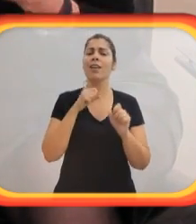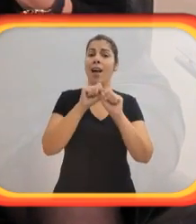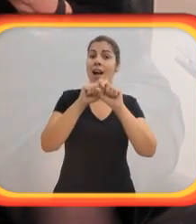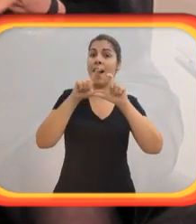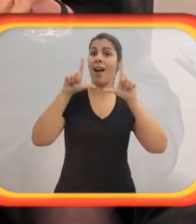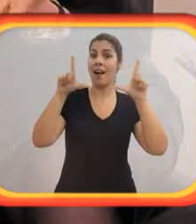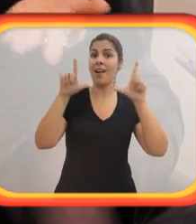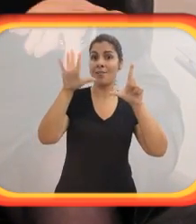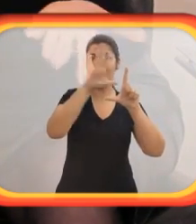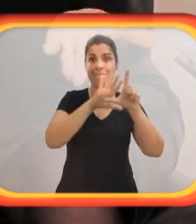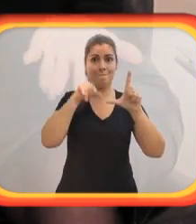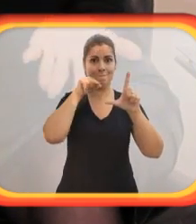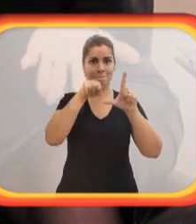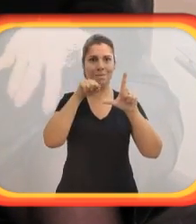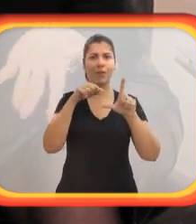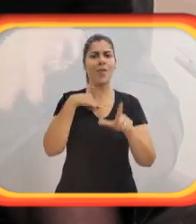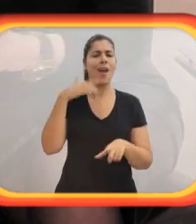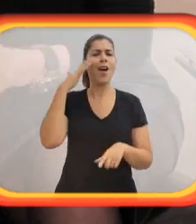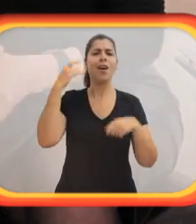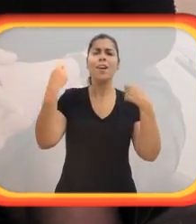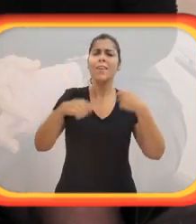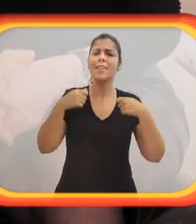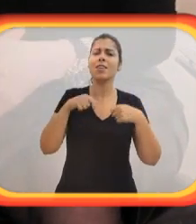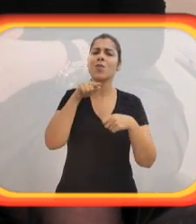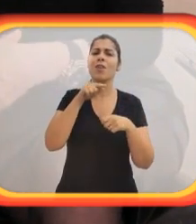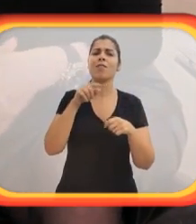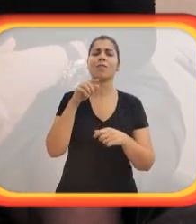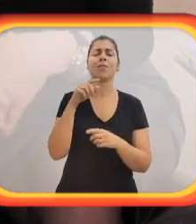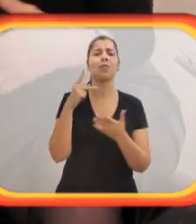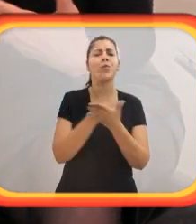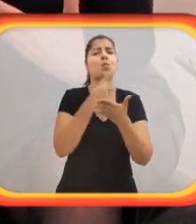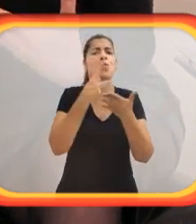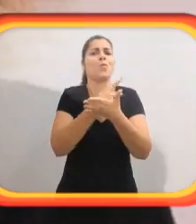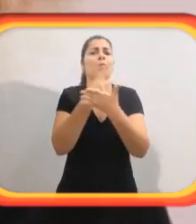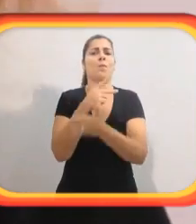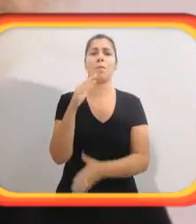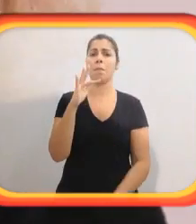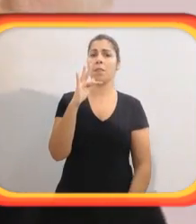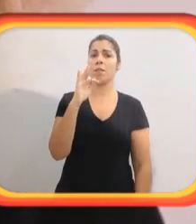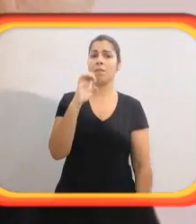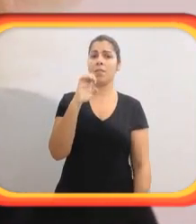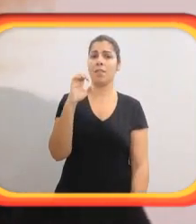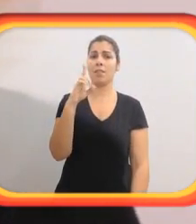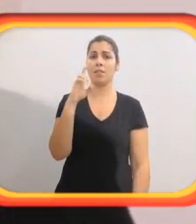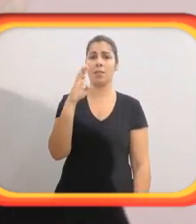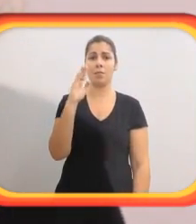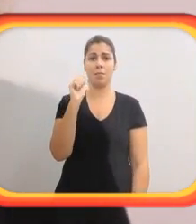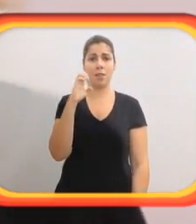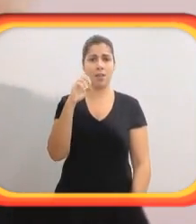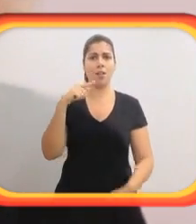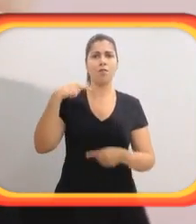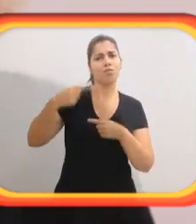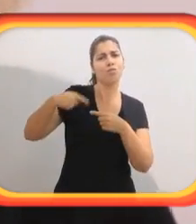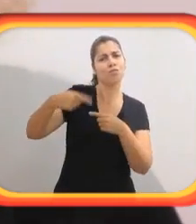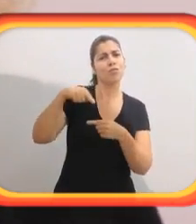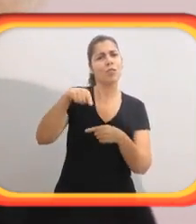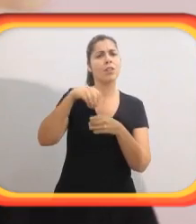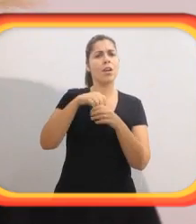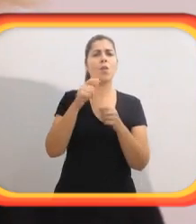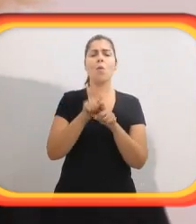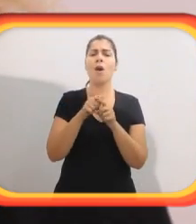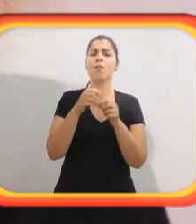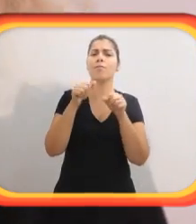nossa competência, cada vez que a gente aparece no ar, eu acho que precisamos desse feedback, desse